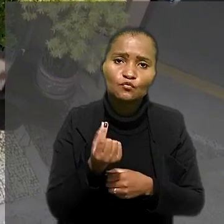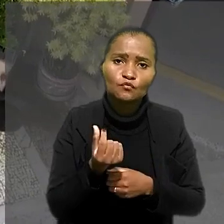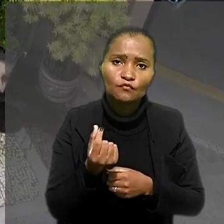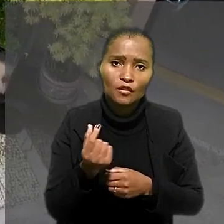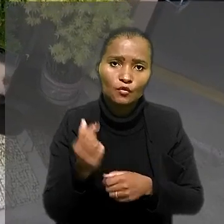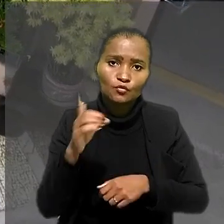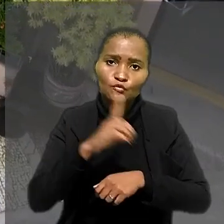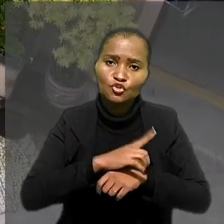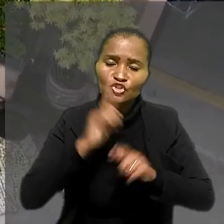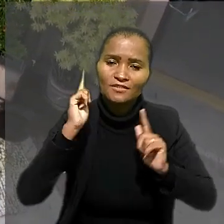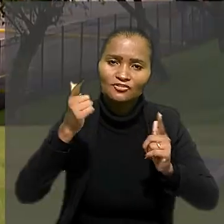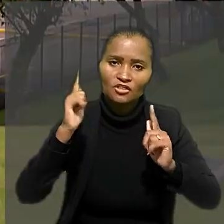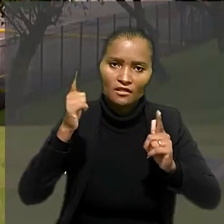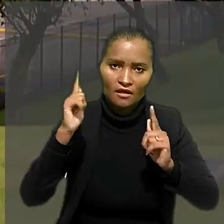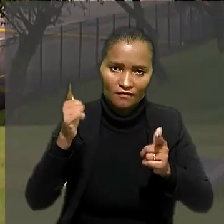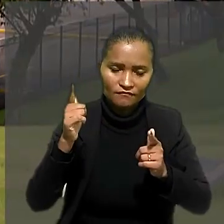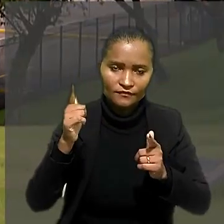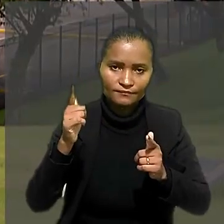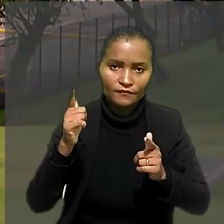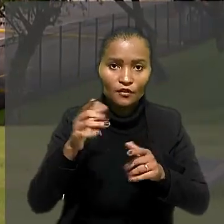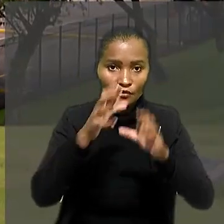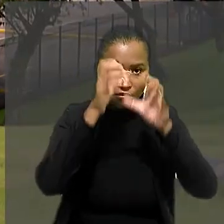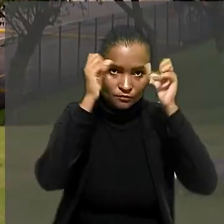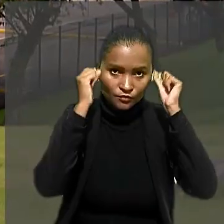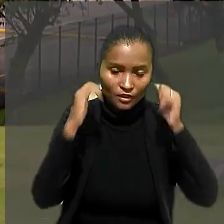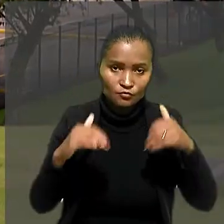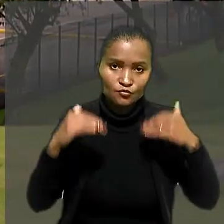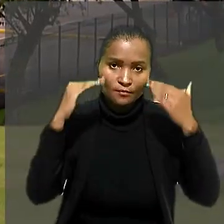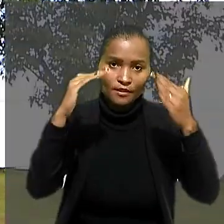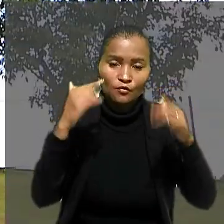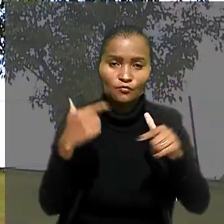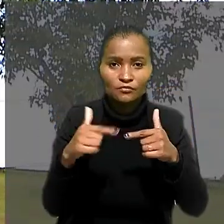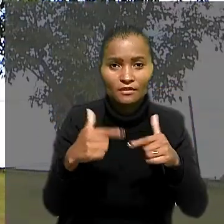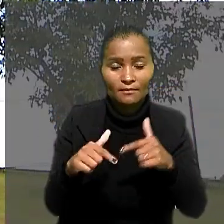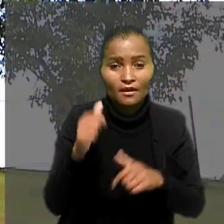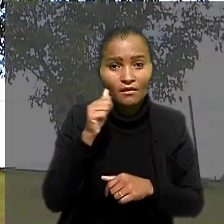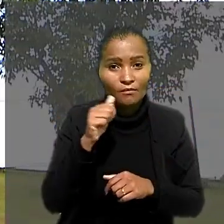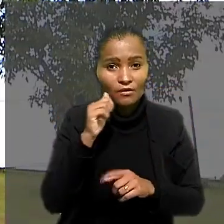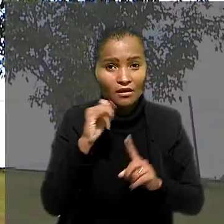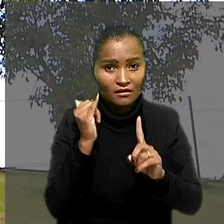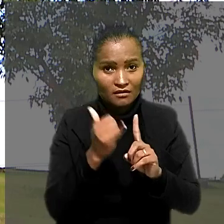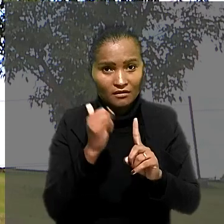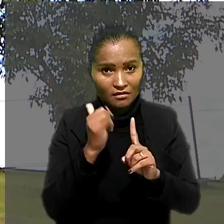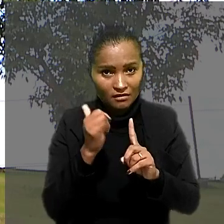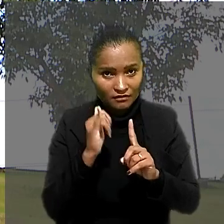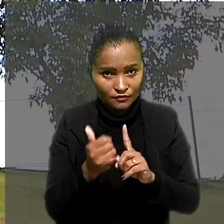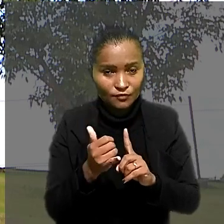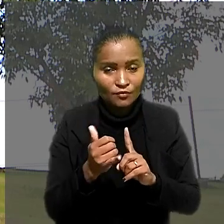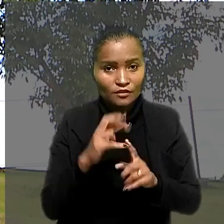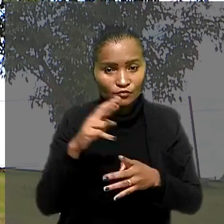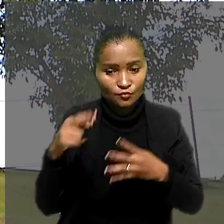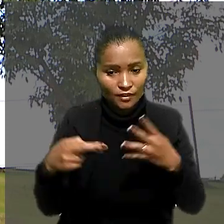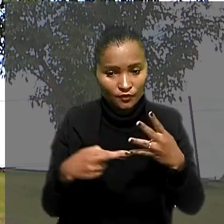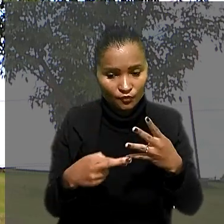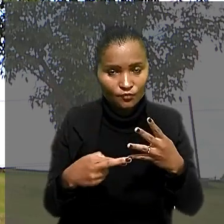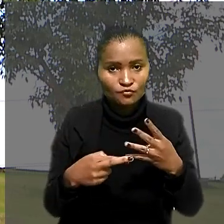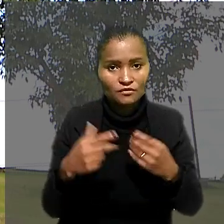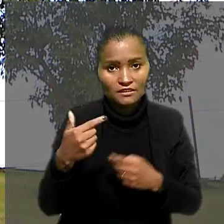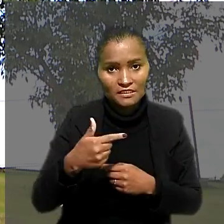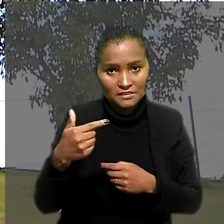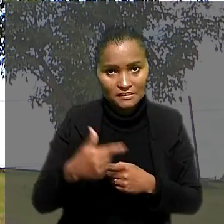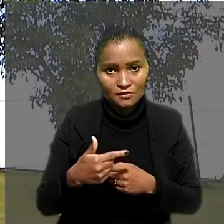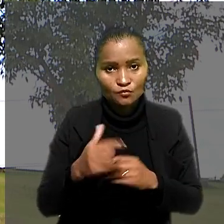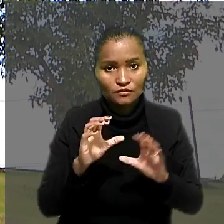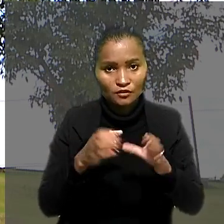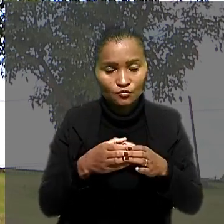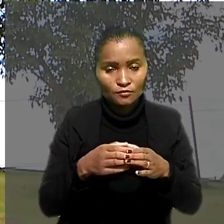valor dos dias de greve. No Tribunal Superior do Trabalho, a relatora do recurso da carteira, na segunda turma, foi a